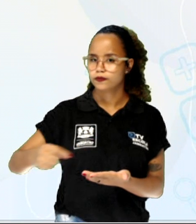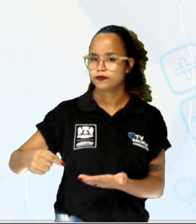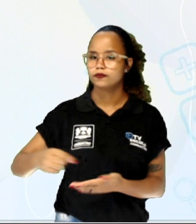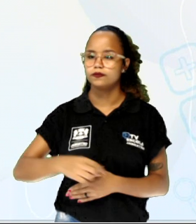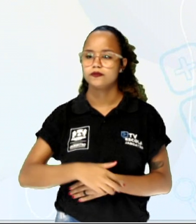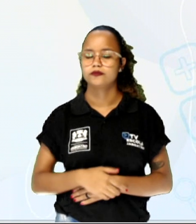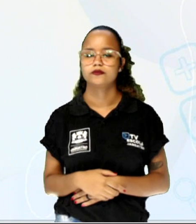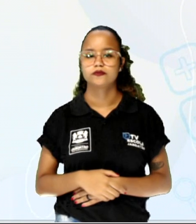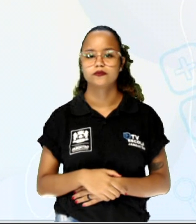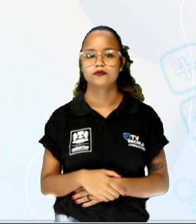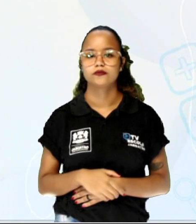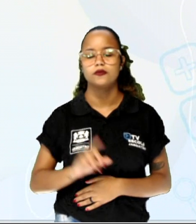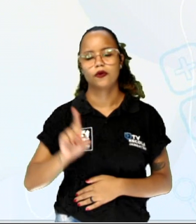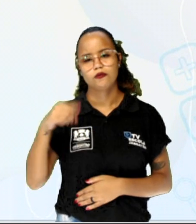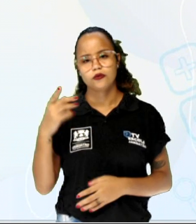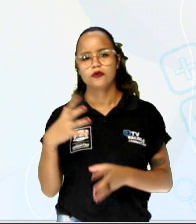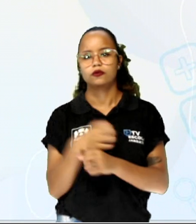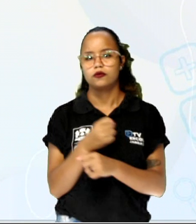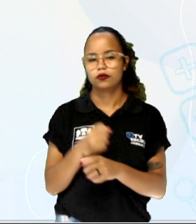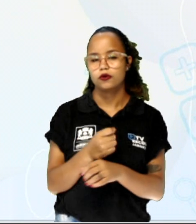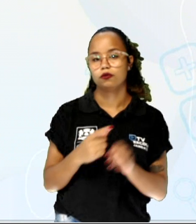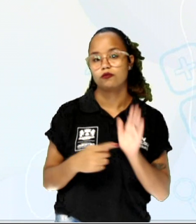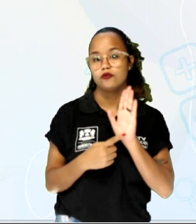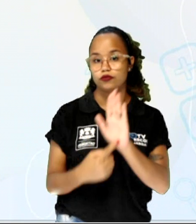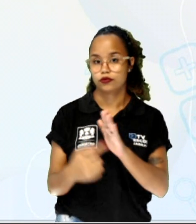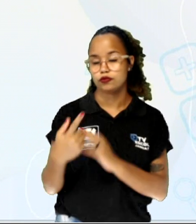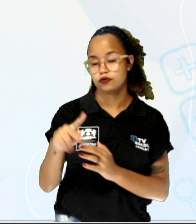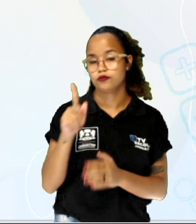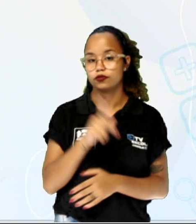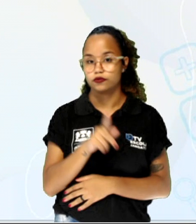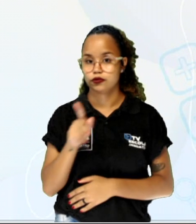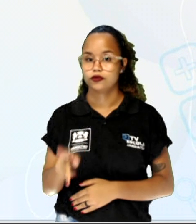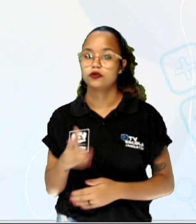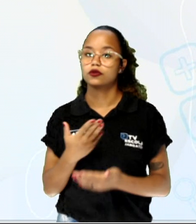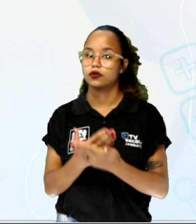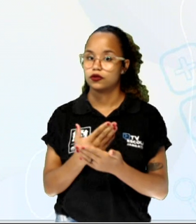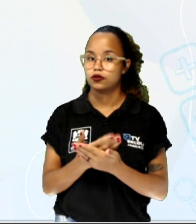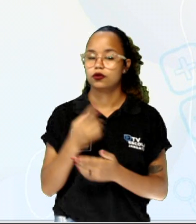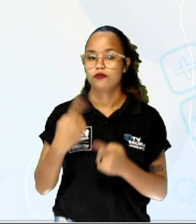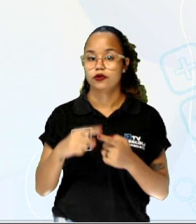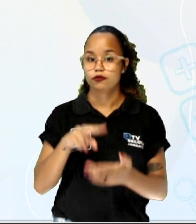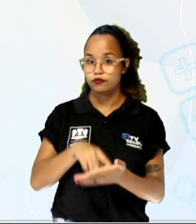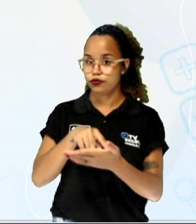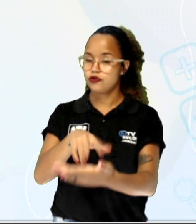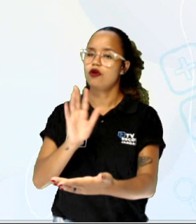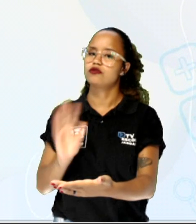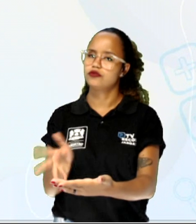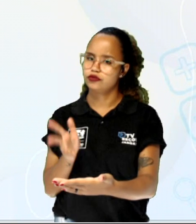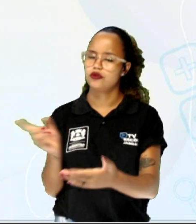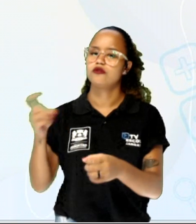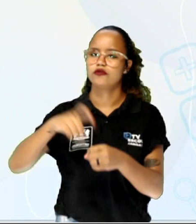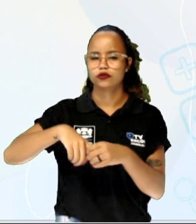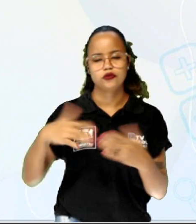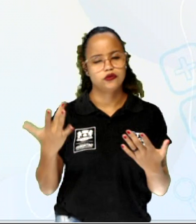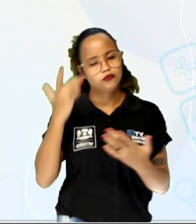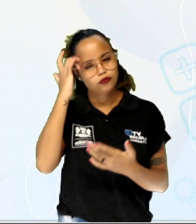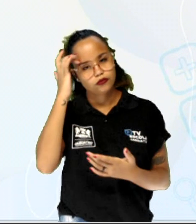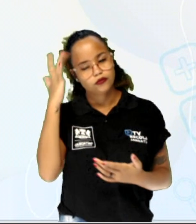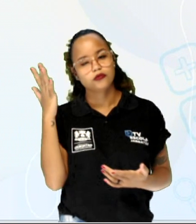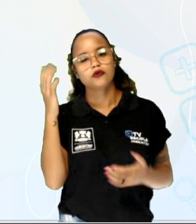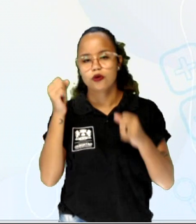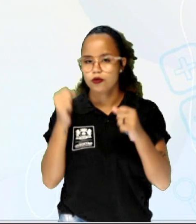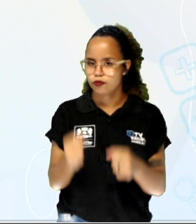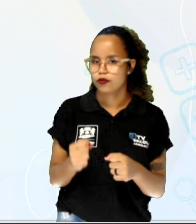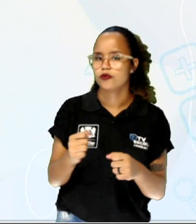para depois você calcular e mostrar ao professor na aula, que as aulas presenciais já voltaram, Então fica bem mais fácil. Você